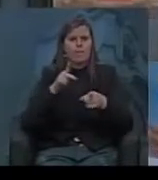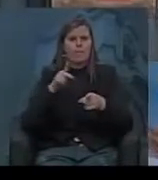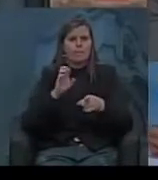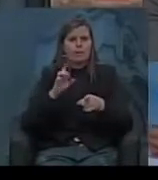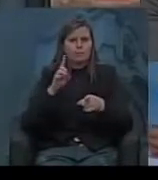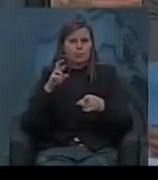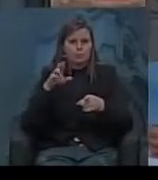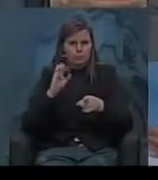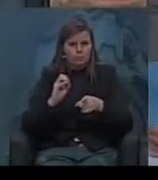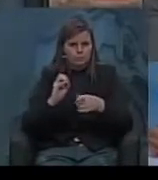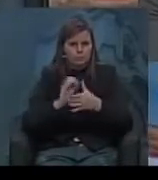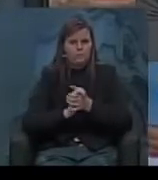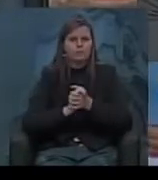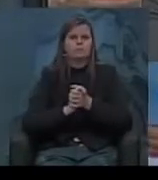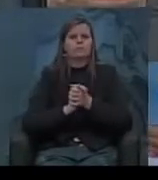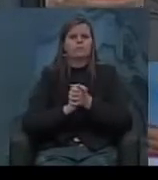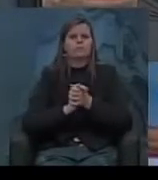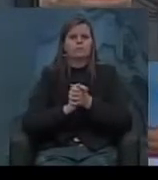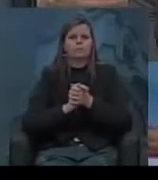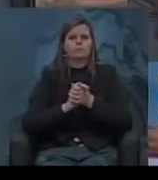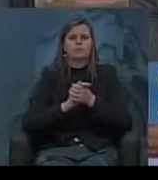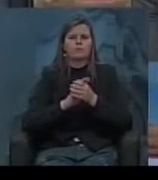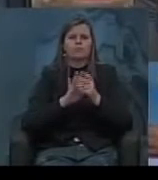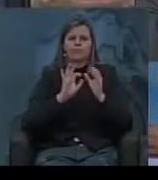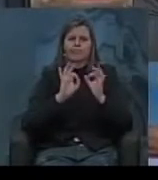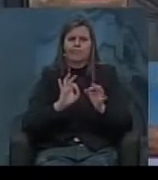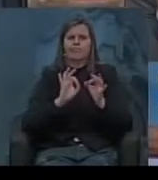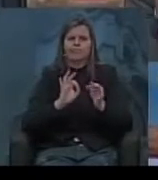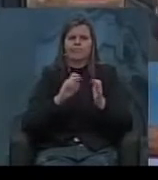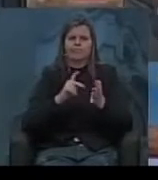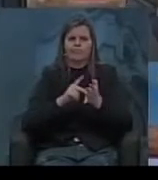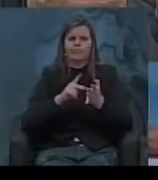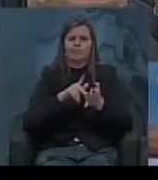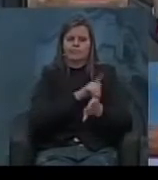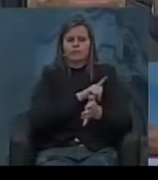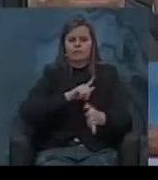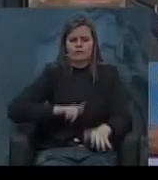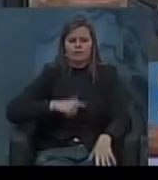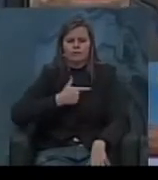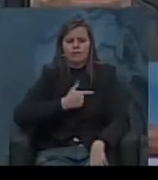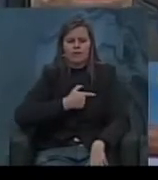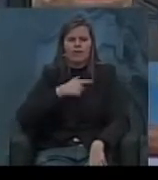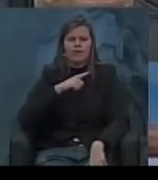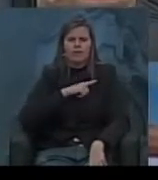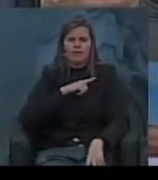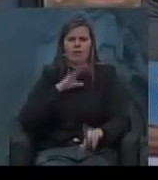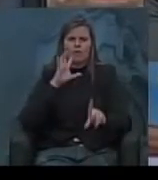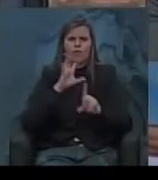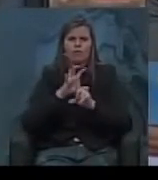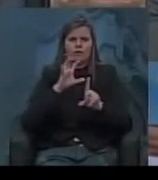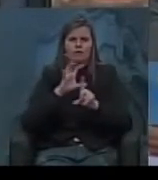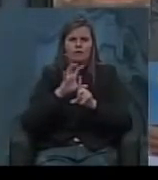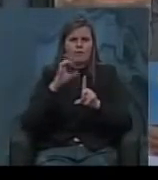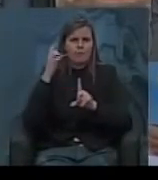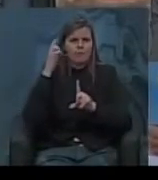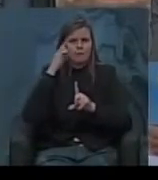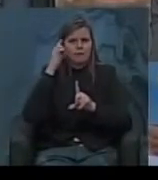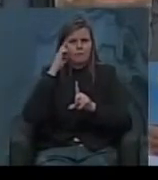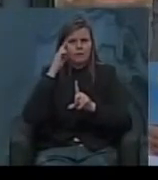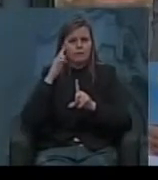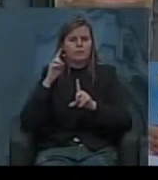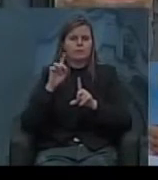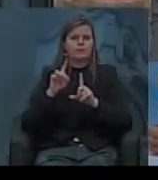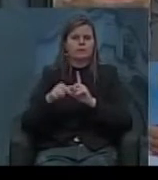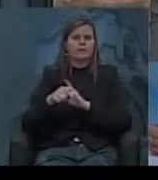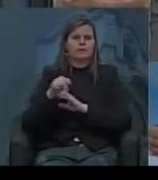chamando de Keynes bom com certeza ou seja o governo Vargas vai ser influenciado pelo pensamento keynesiano não só o governo